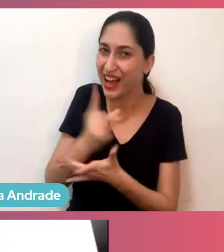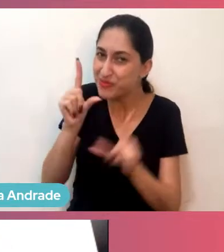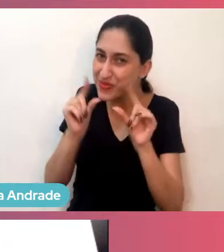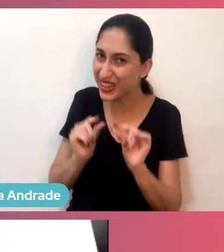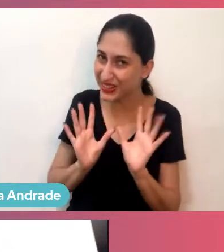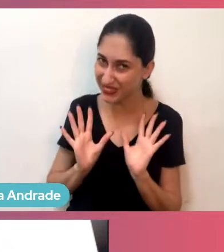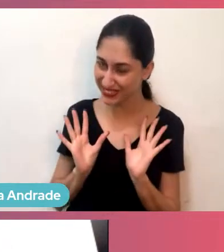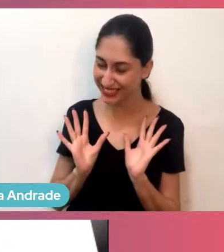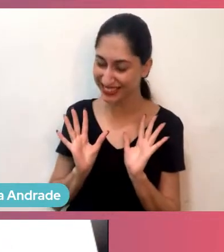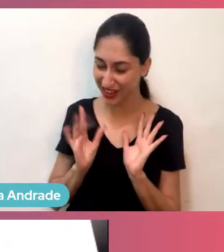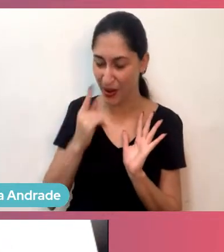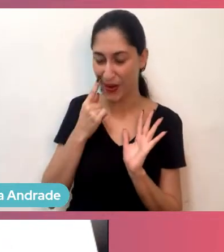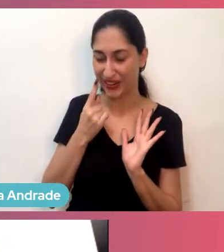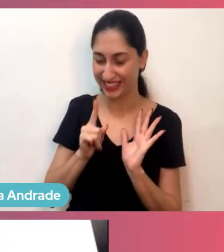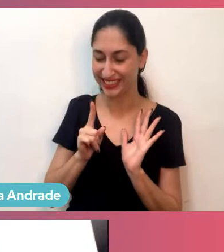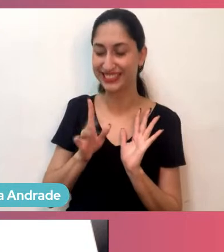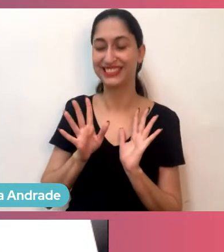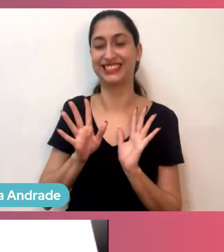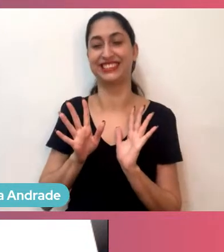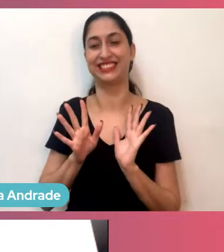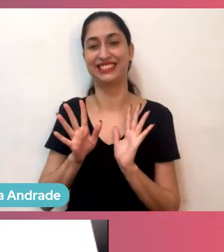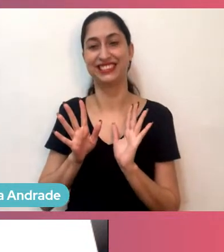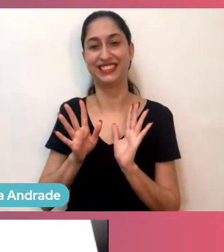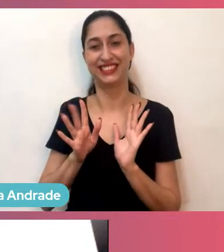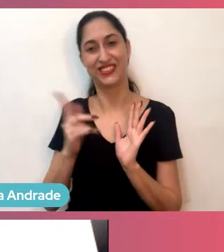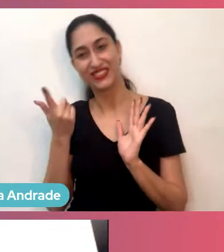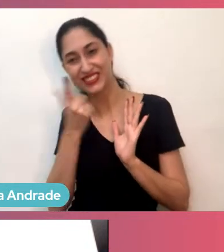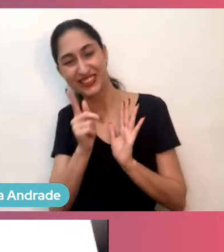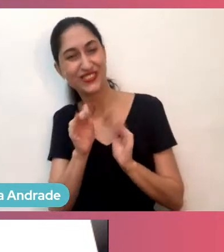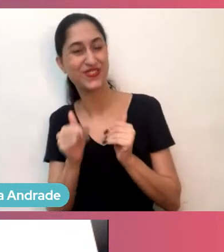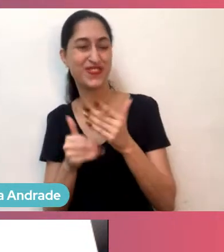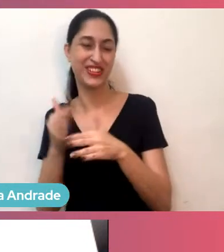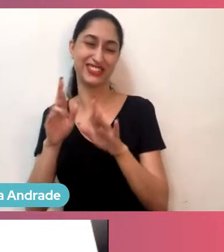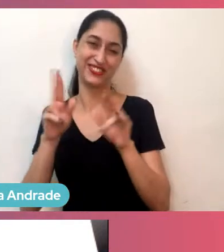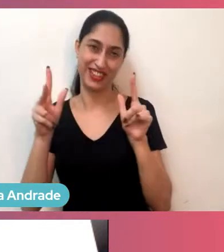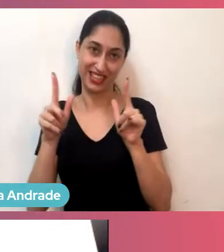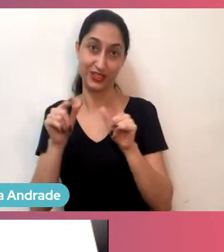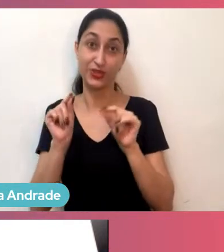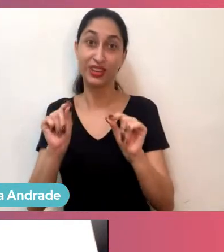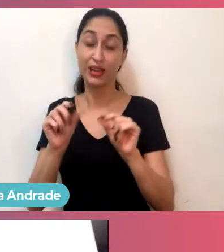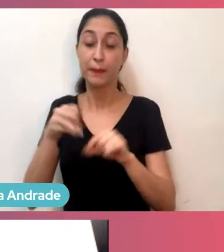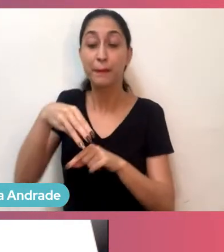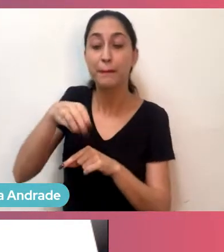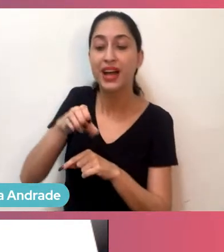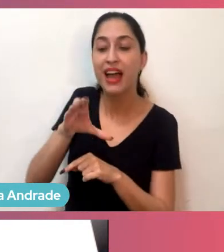e, ok, se construam em outro processo, é mercado.